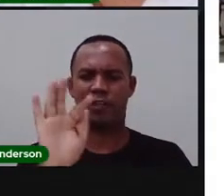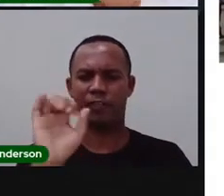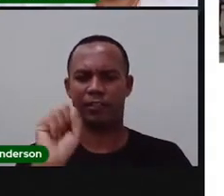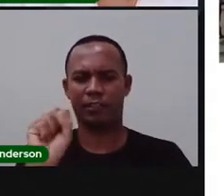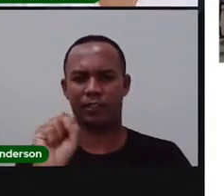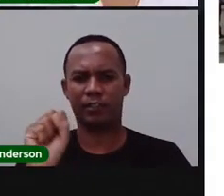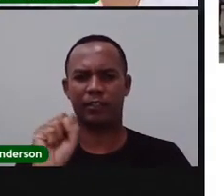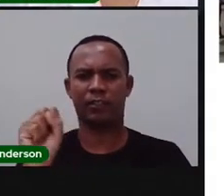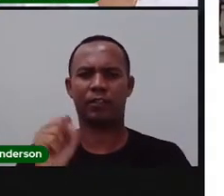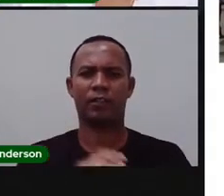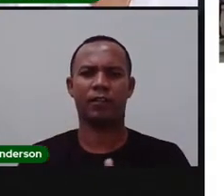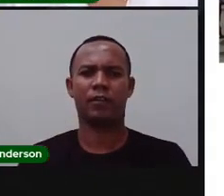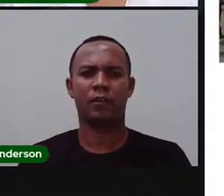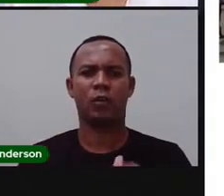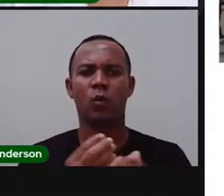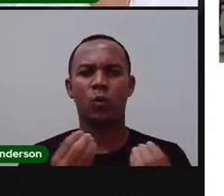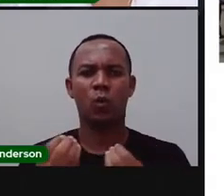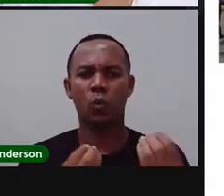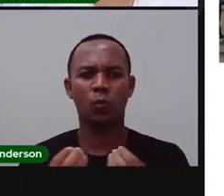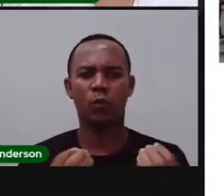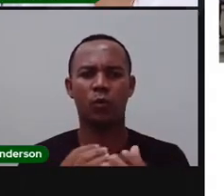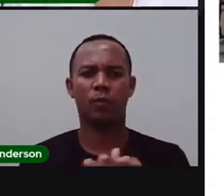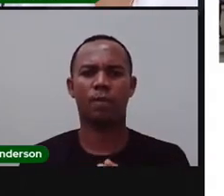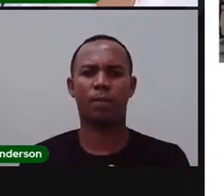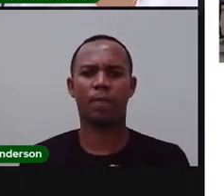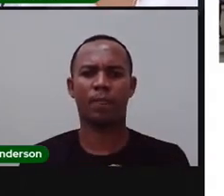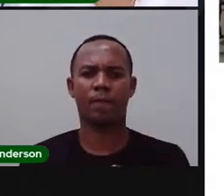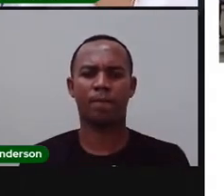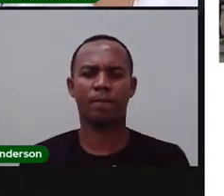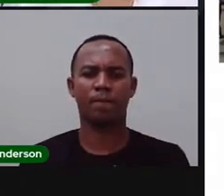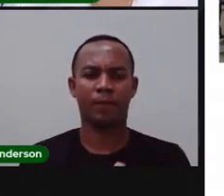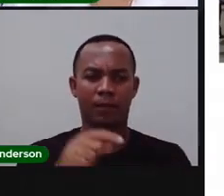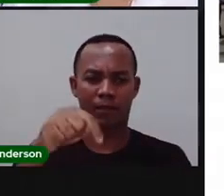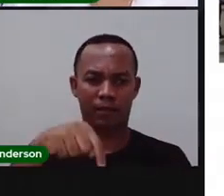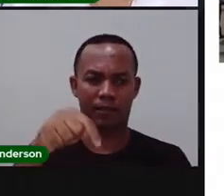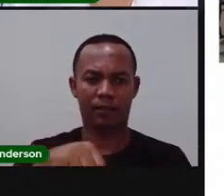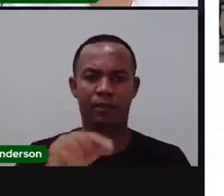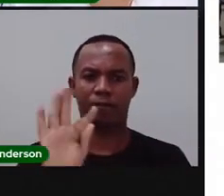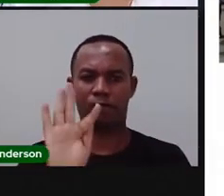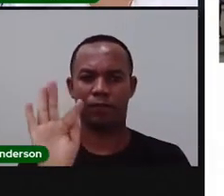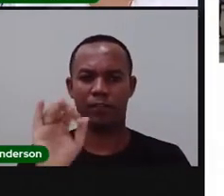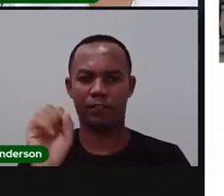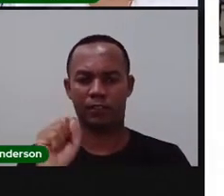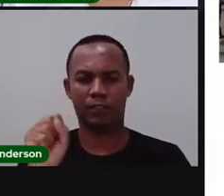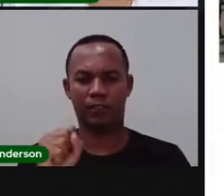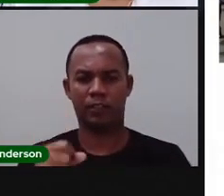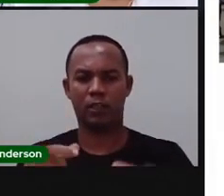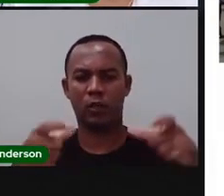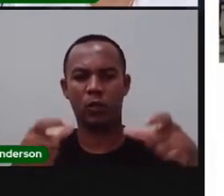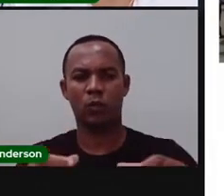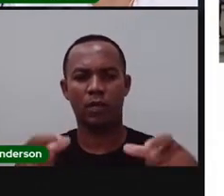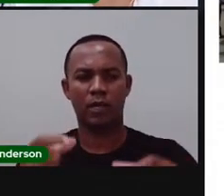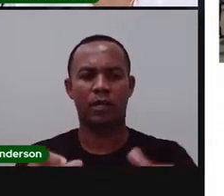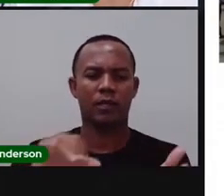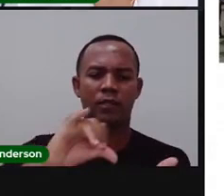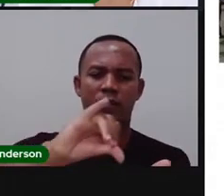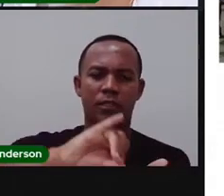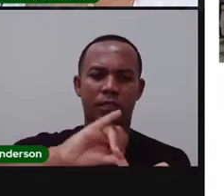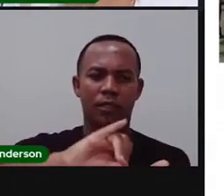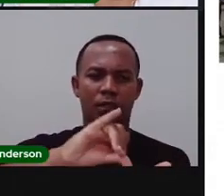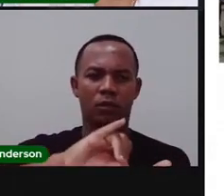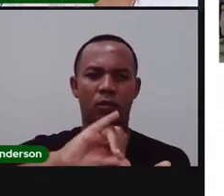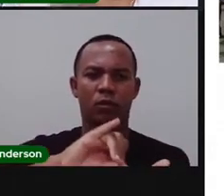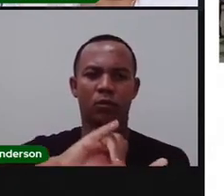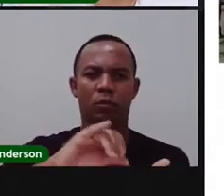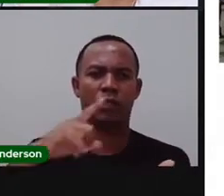Feira carinhosamente chamada por nós, aqui em Feira, no centro de abastecimento, ele, a